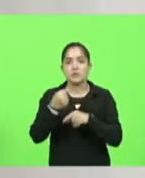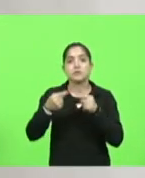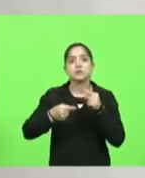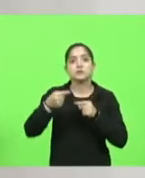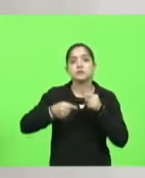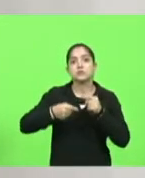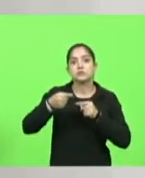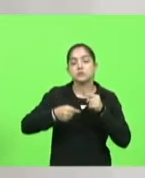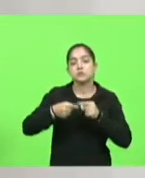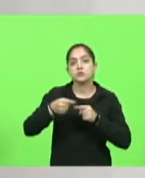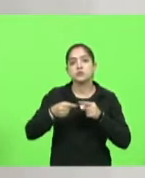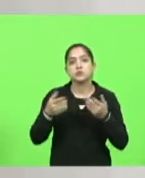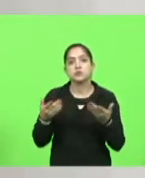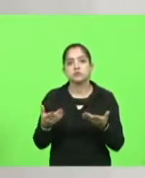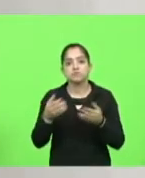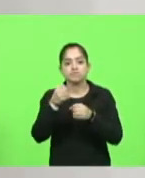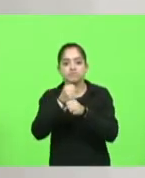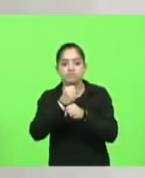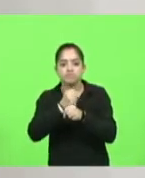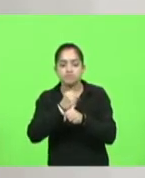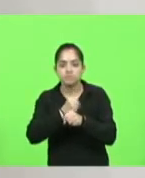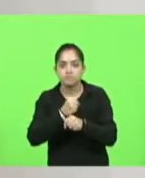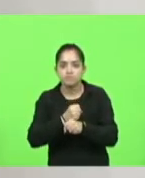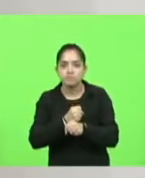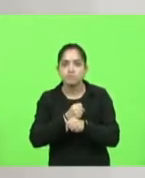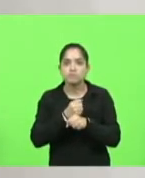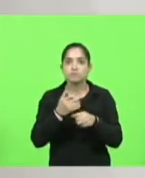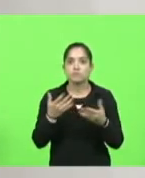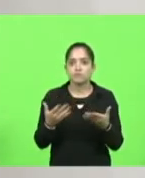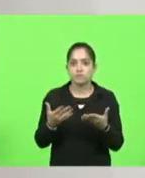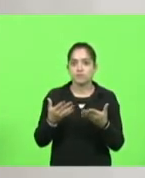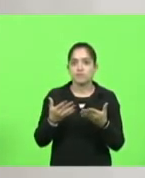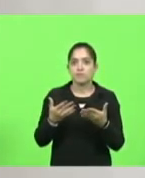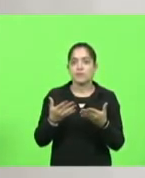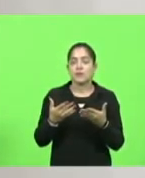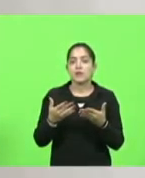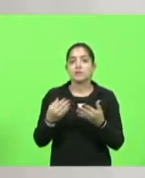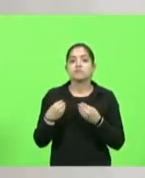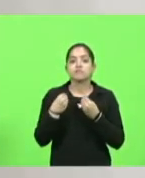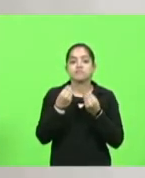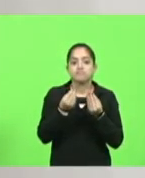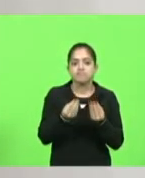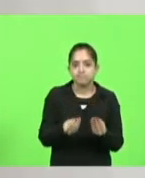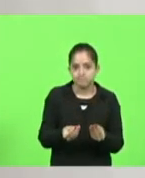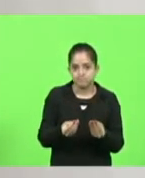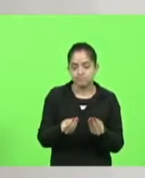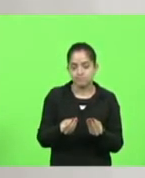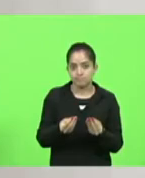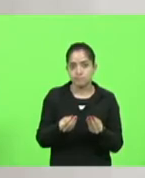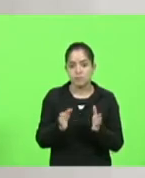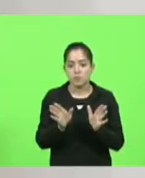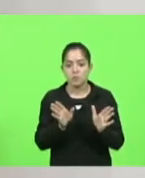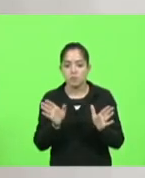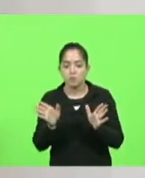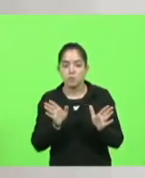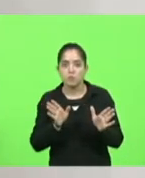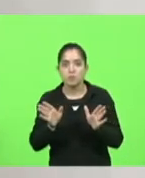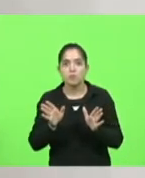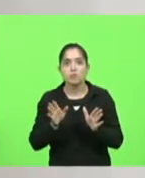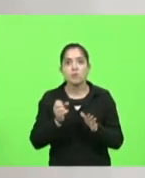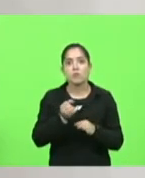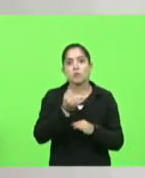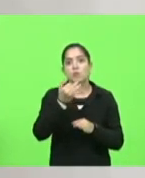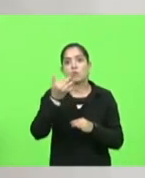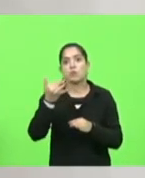possibilidade de construir uma estimativa precisa para nos oferecer ao Estado do montante que seria